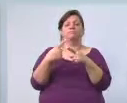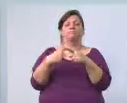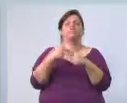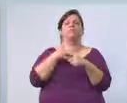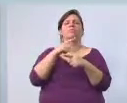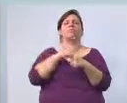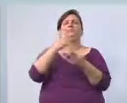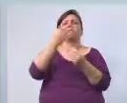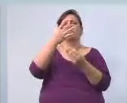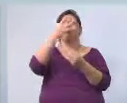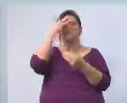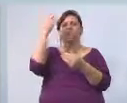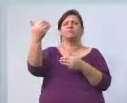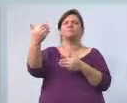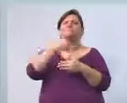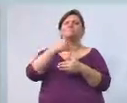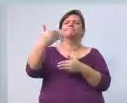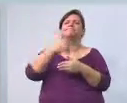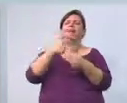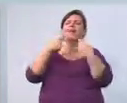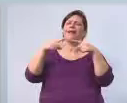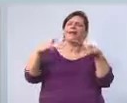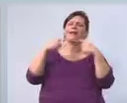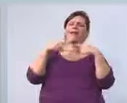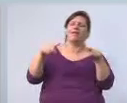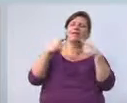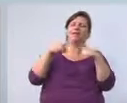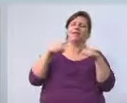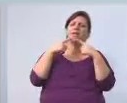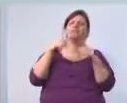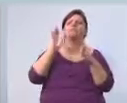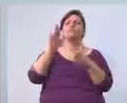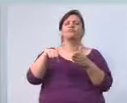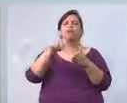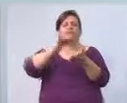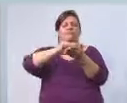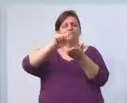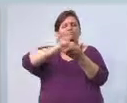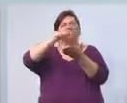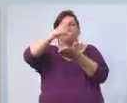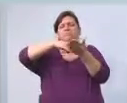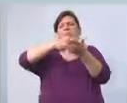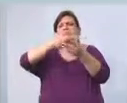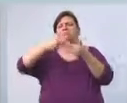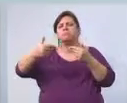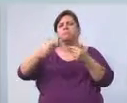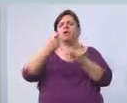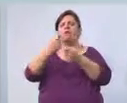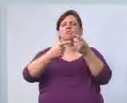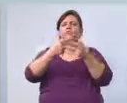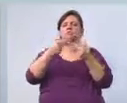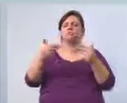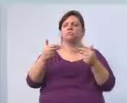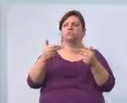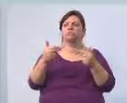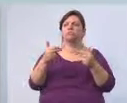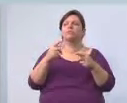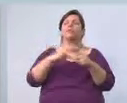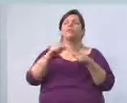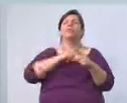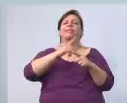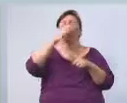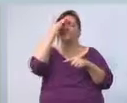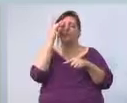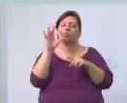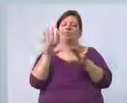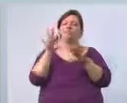muitas pessoas criticando, falando que preencheram todos os requisitos e que há um certo paternalismo